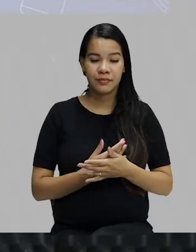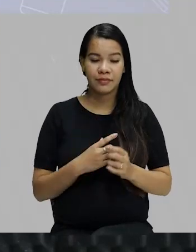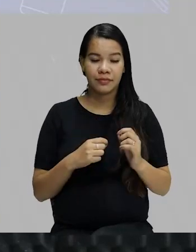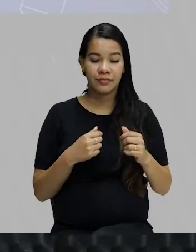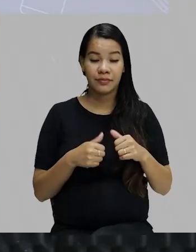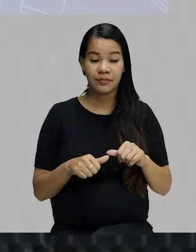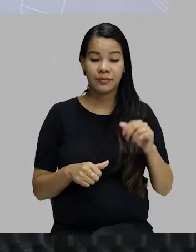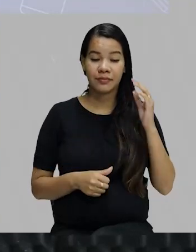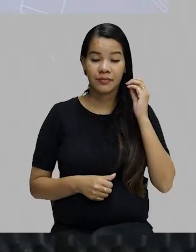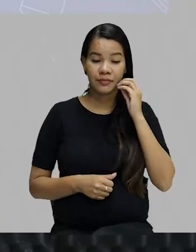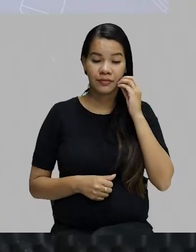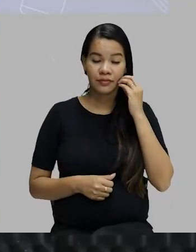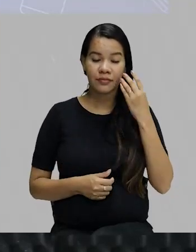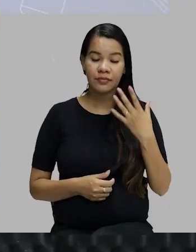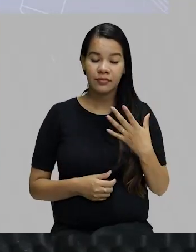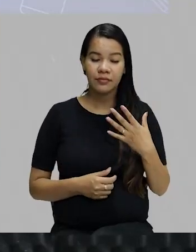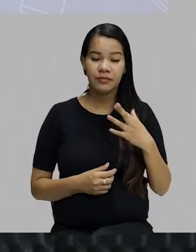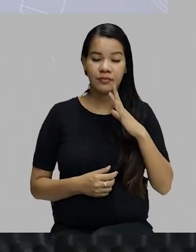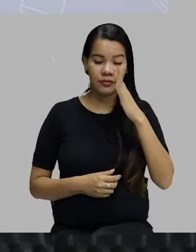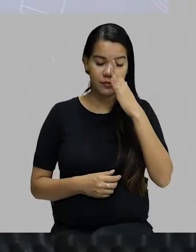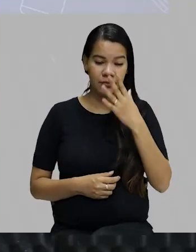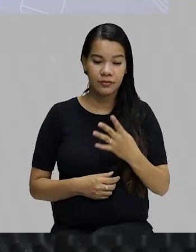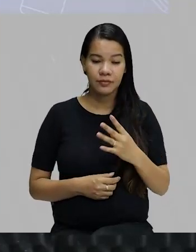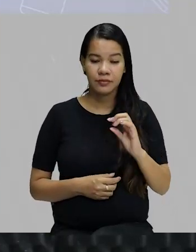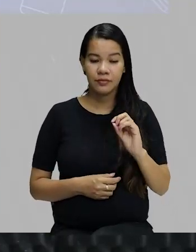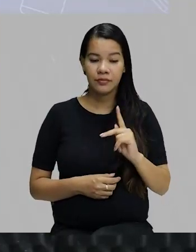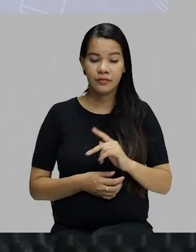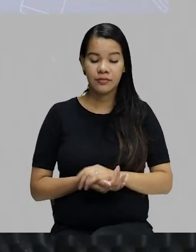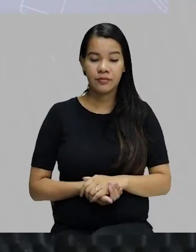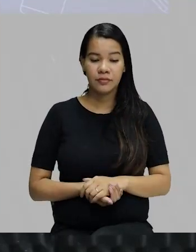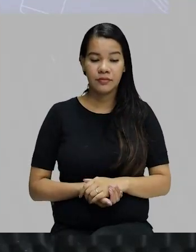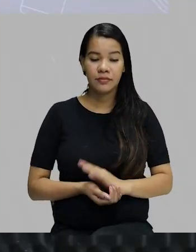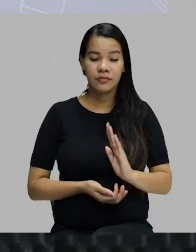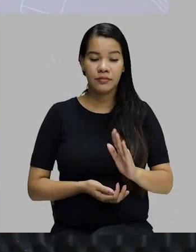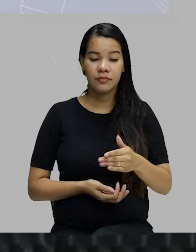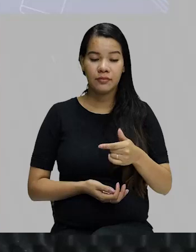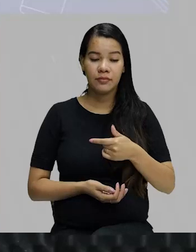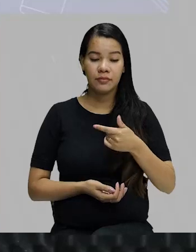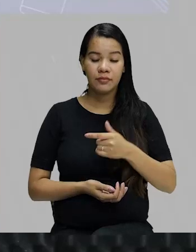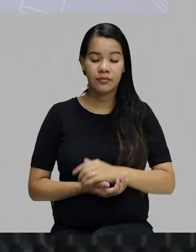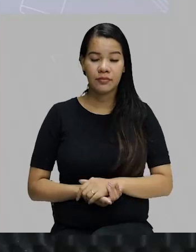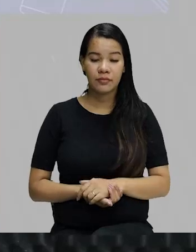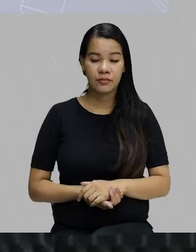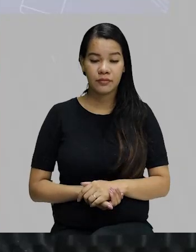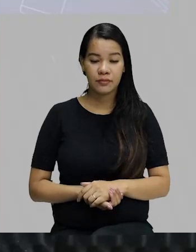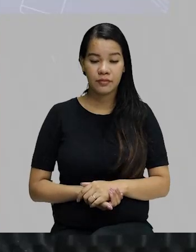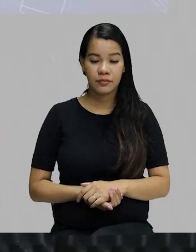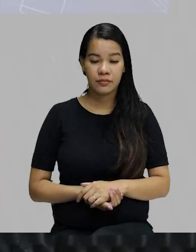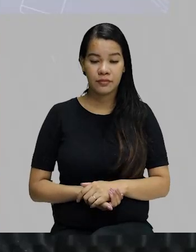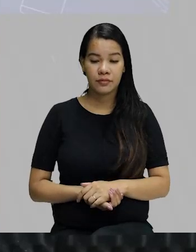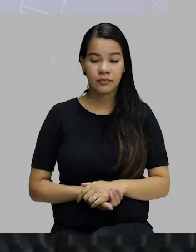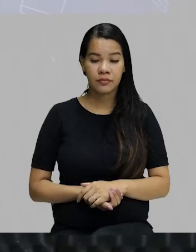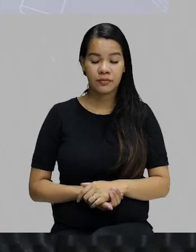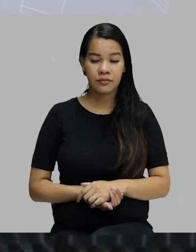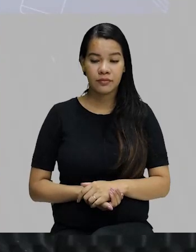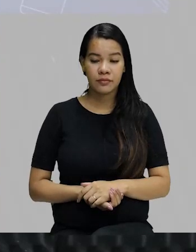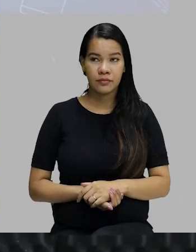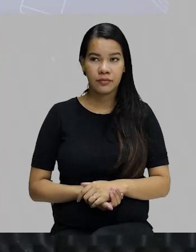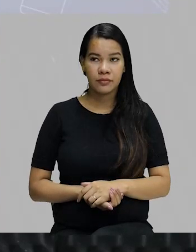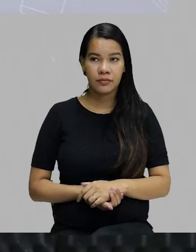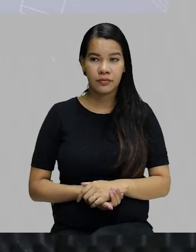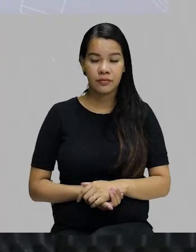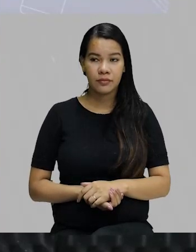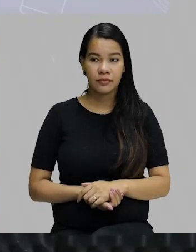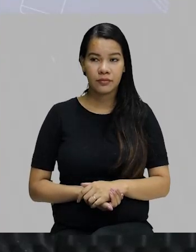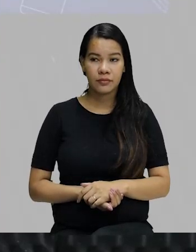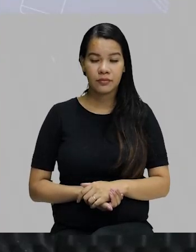tentando resolver para a gente passar para a resolução. Na segunda questão, na segunda alternativa, eu tenho vosotros e o verbo